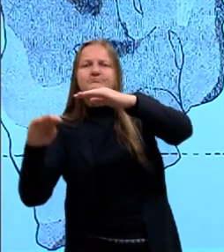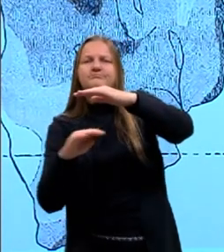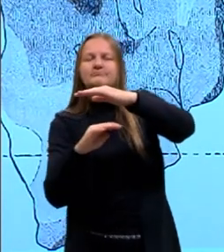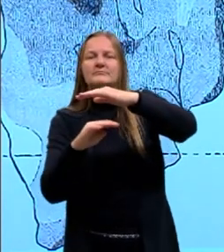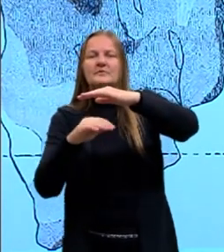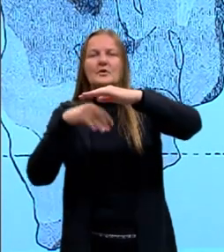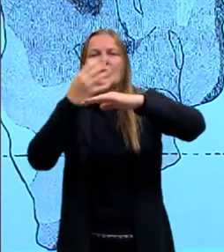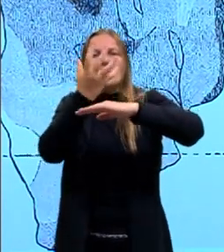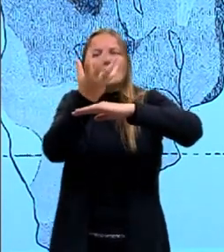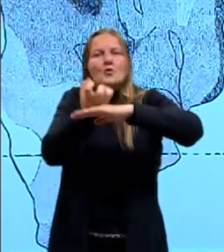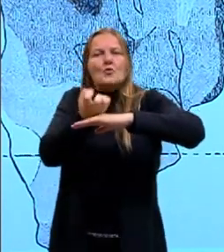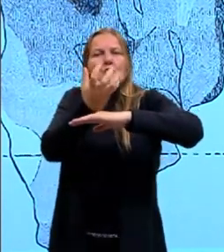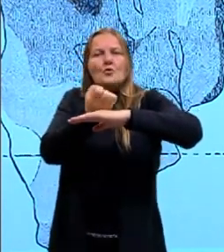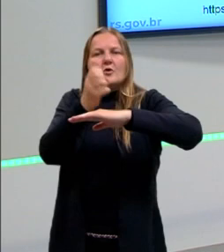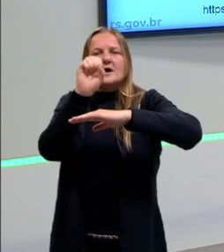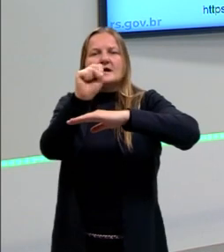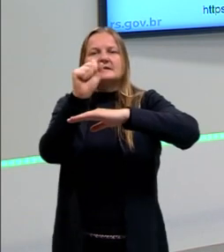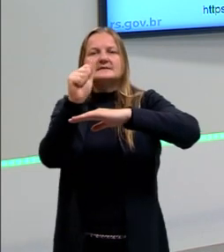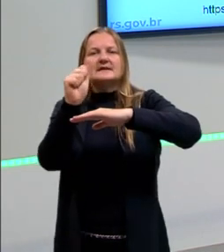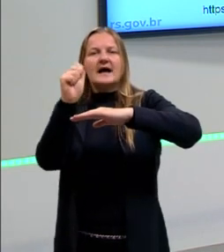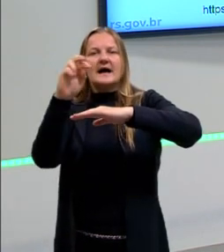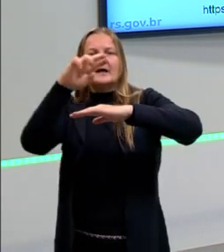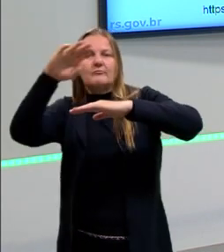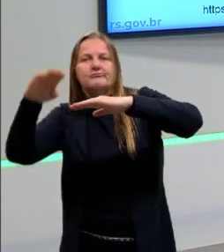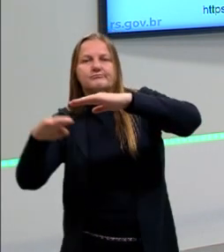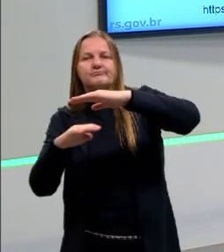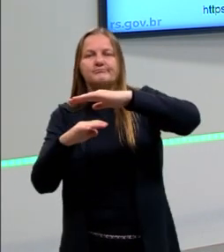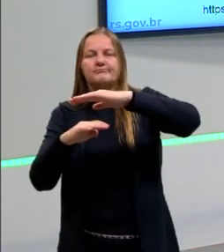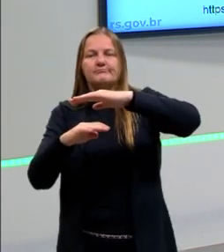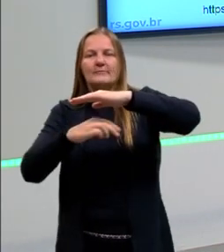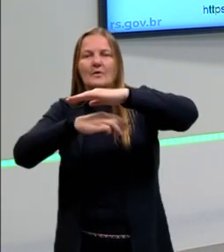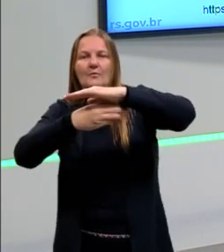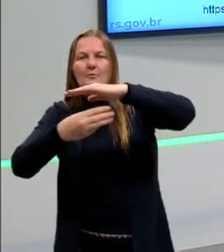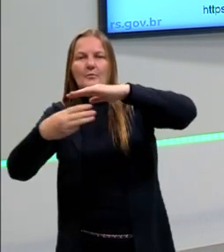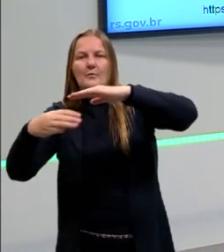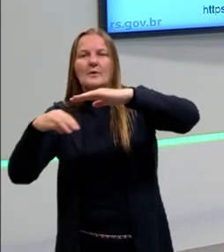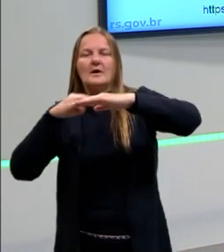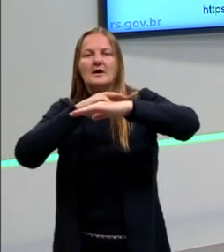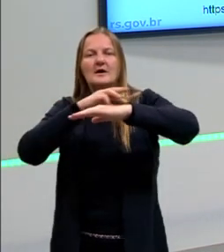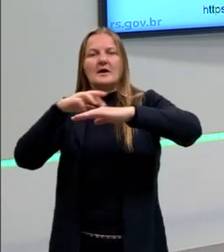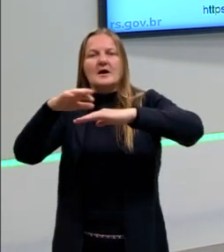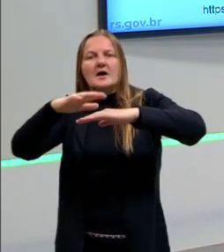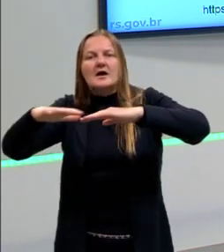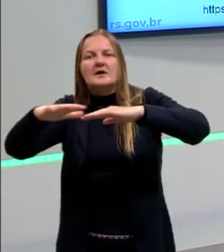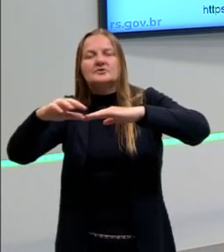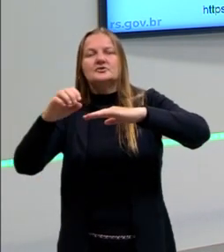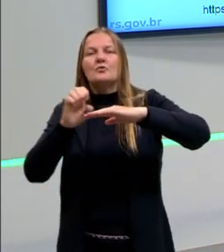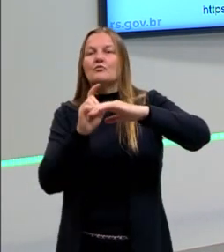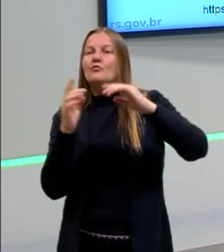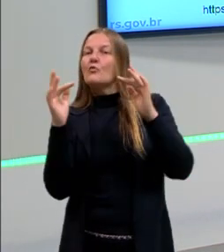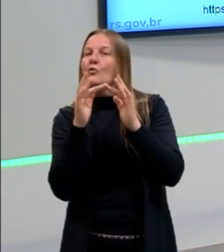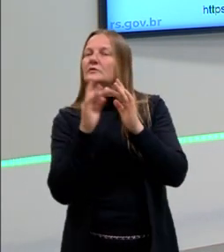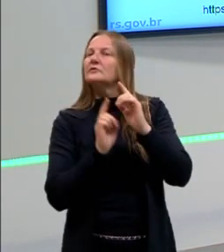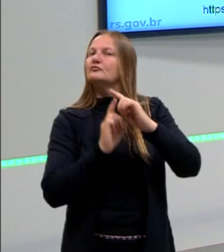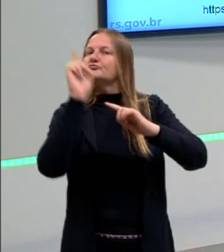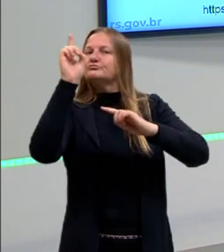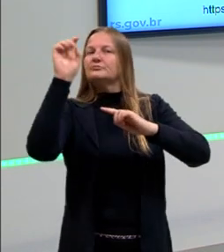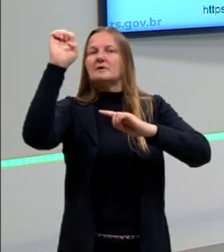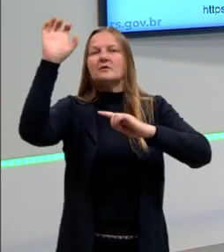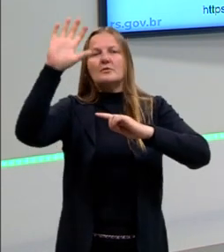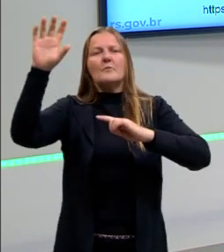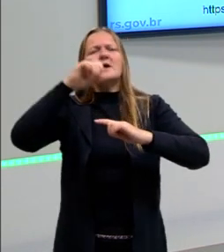deserto do Saara. Essa região do Mediterrâneo teve um contato mais intenso com a Europa, desde a